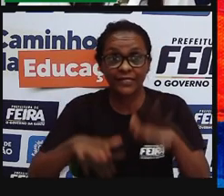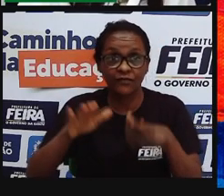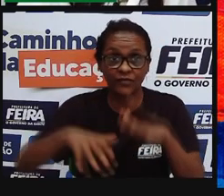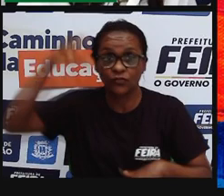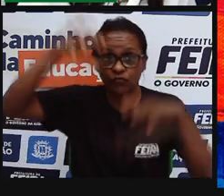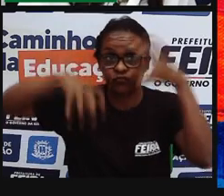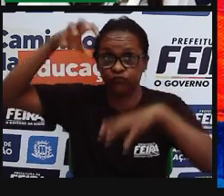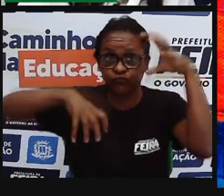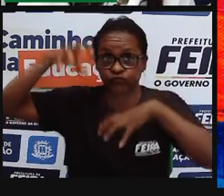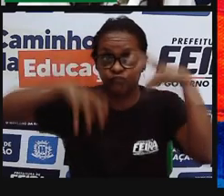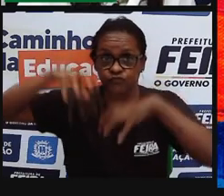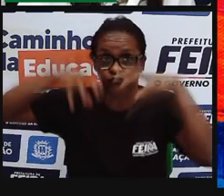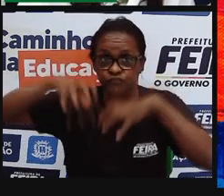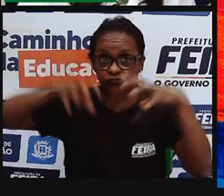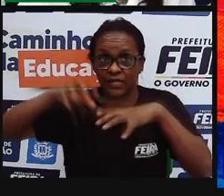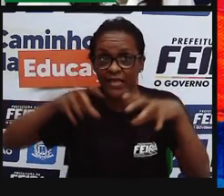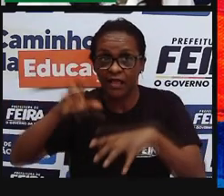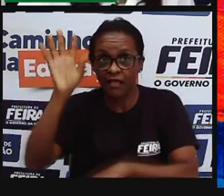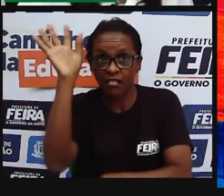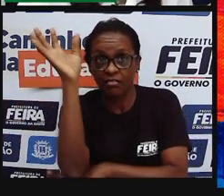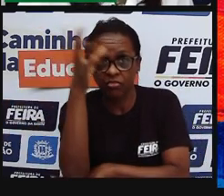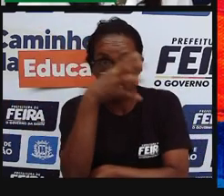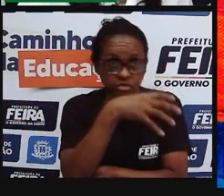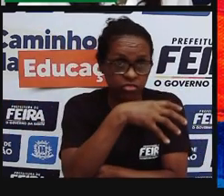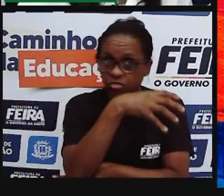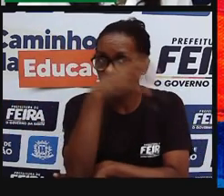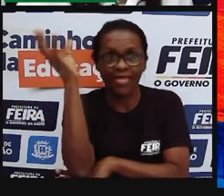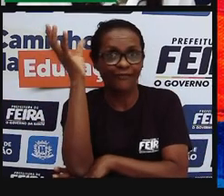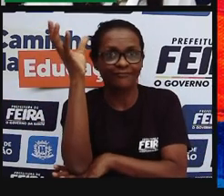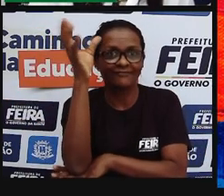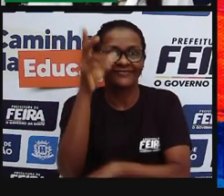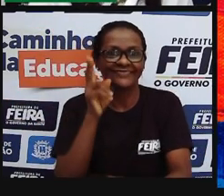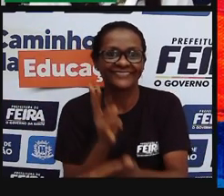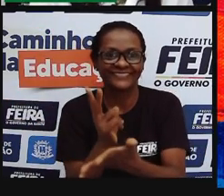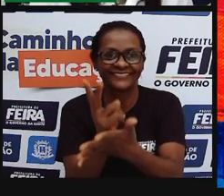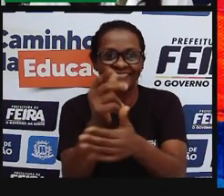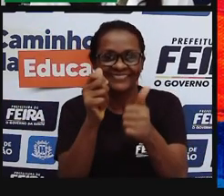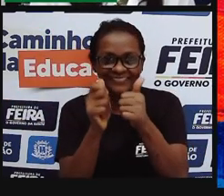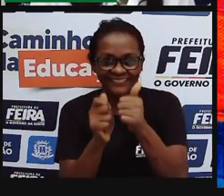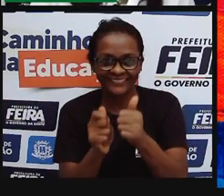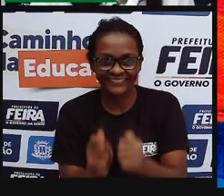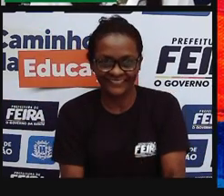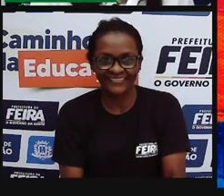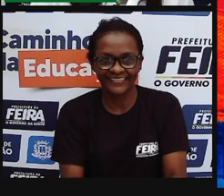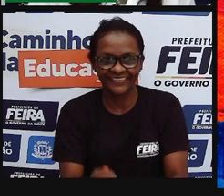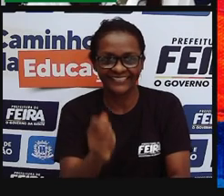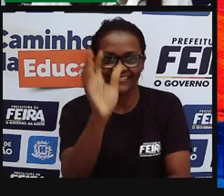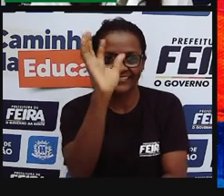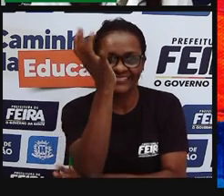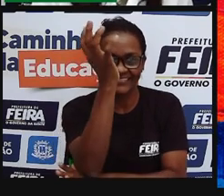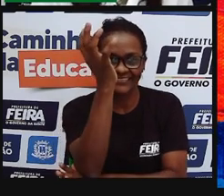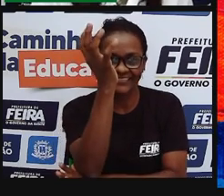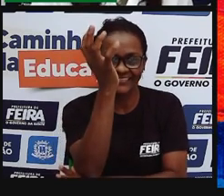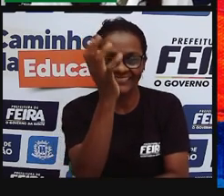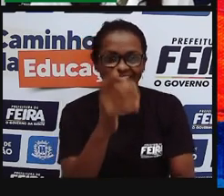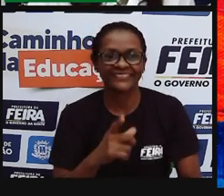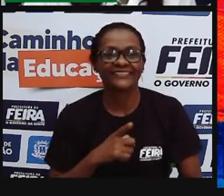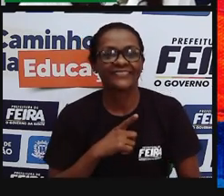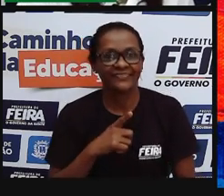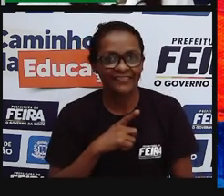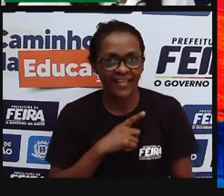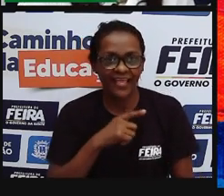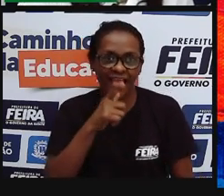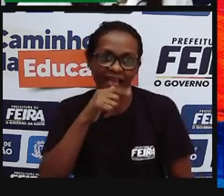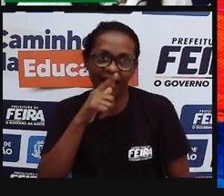porque as plantas, né, tem uma característica, muitas delas ou são suculentas, que tem uma reserva de água,